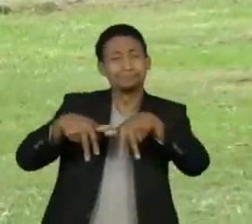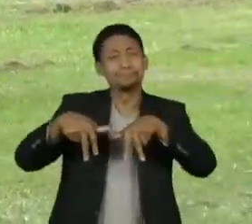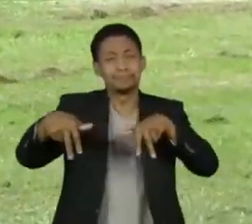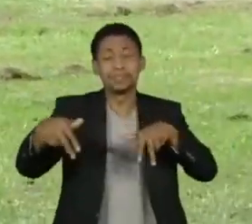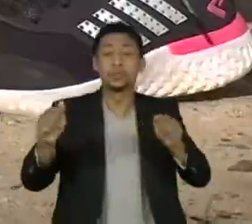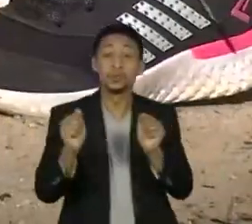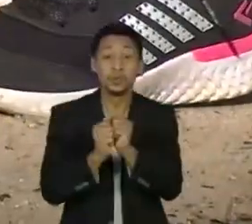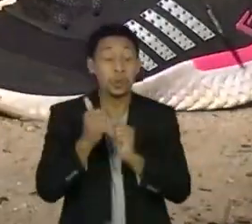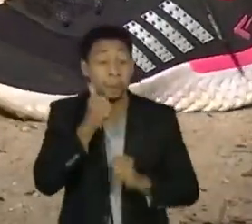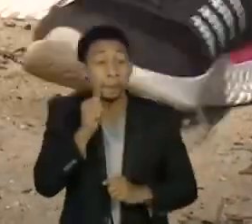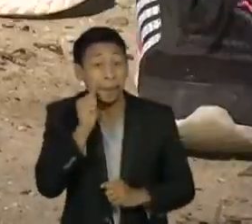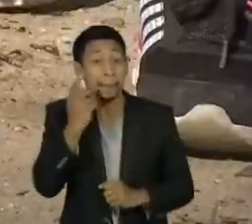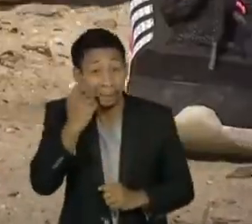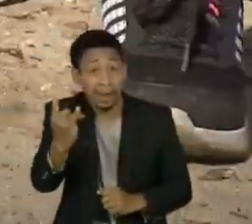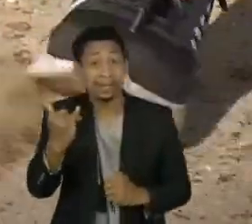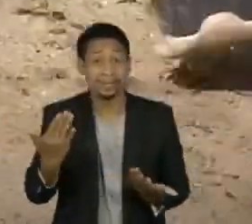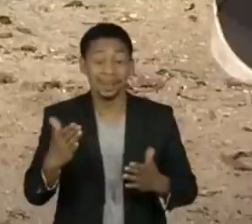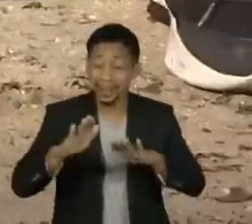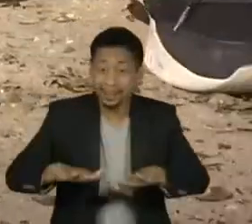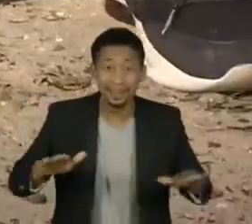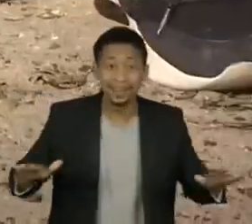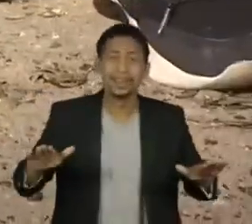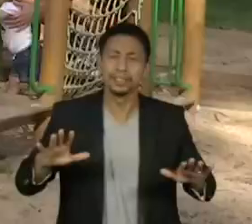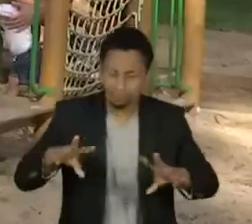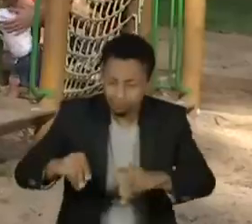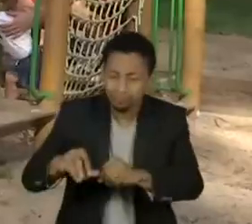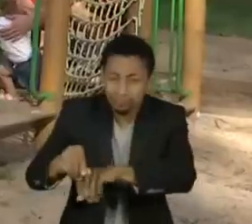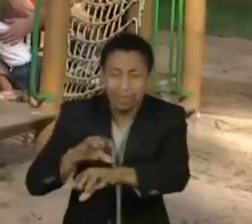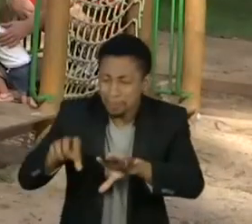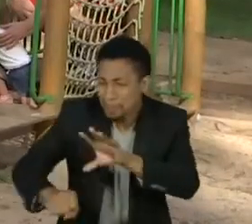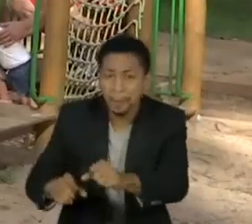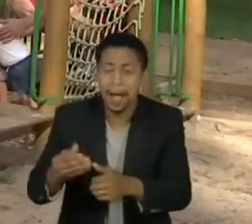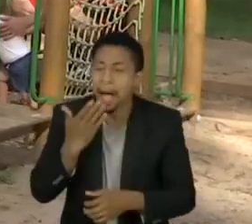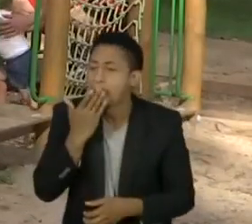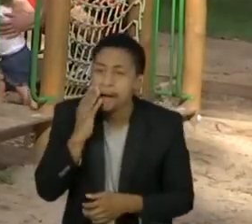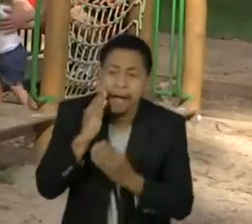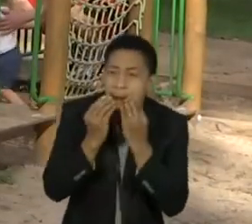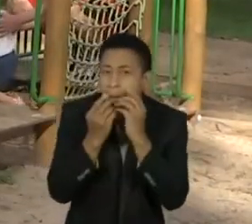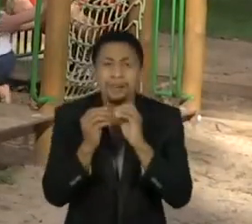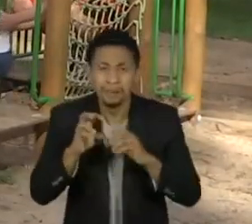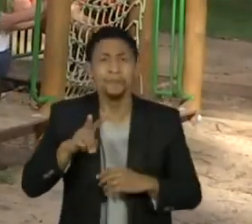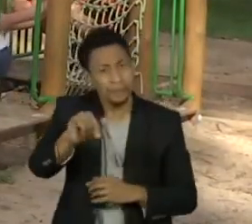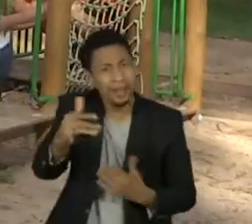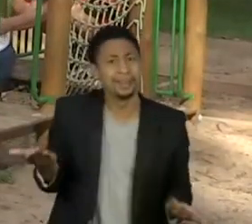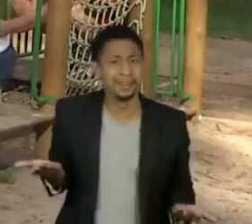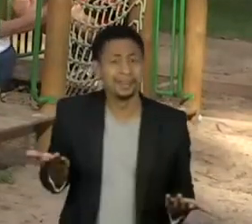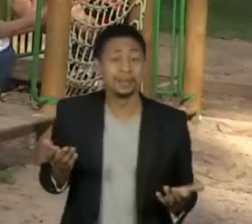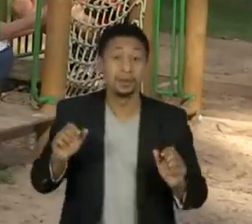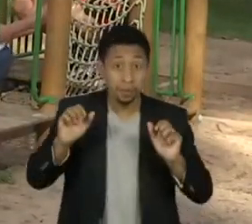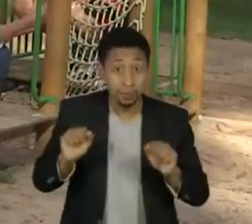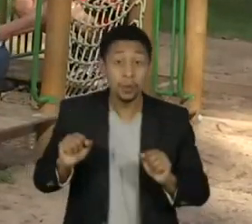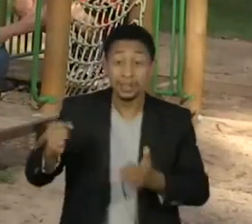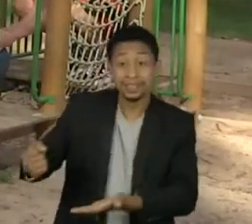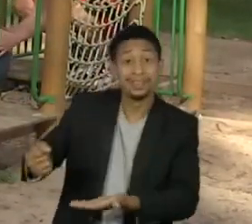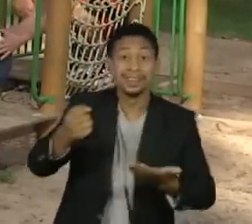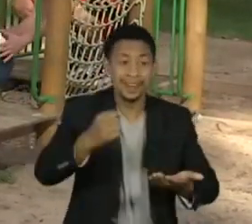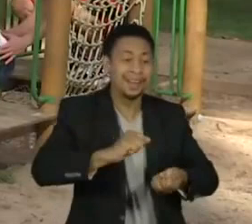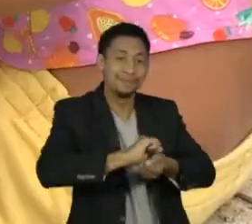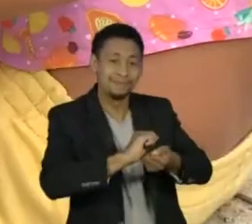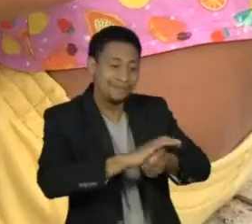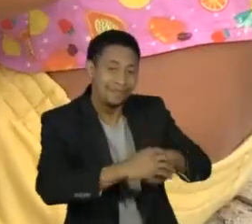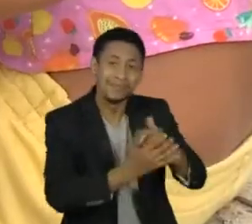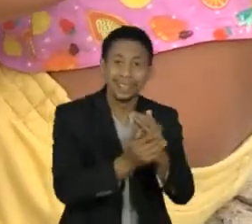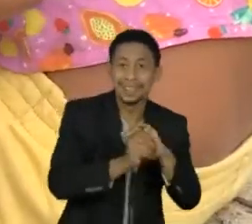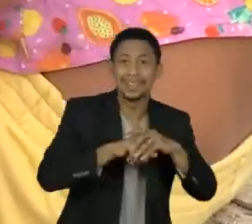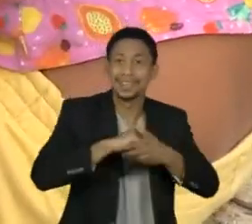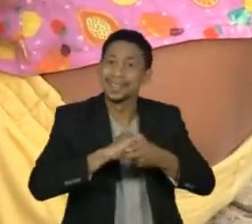necessário. A criança vai colocar a mão na terra, vai levar a mão na boca. A gente pode levar a criança para lavar as mãos a